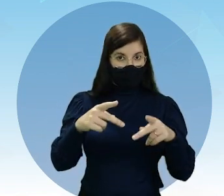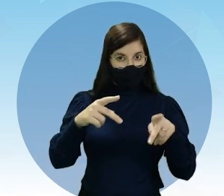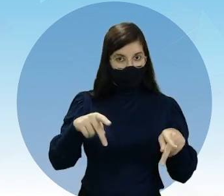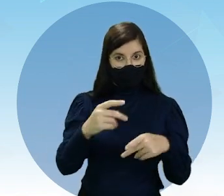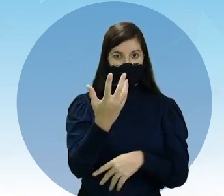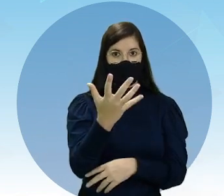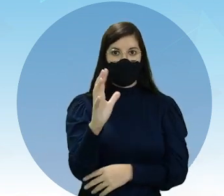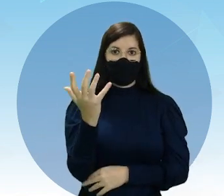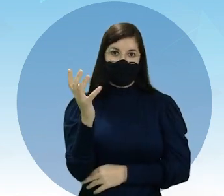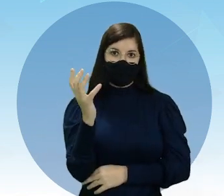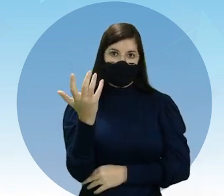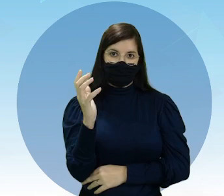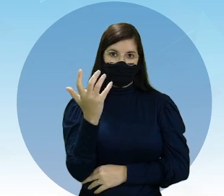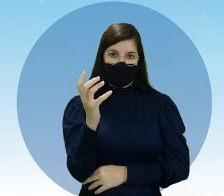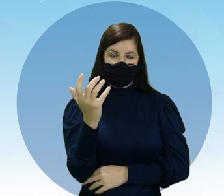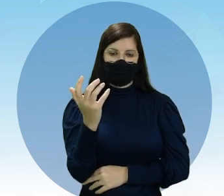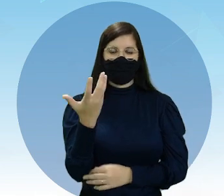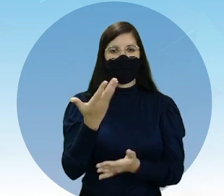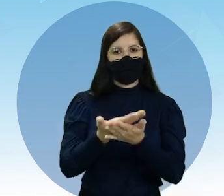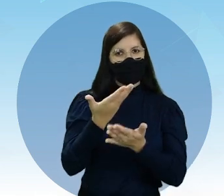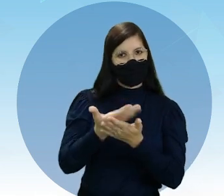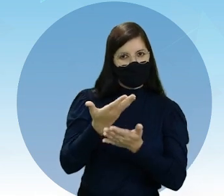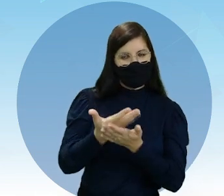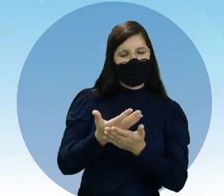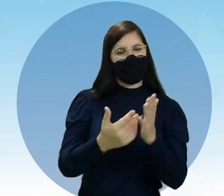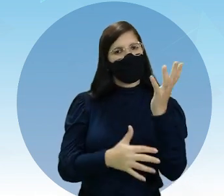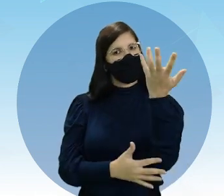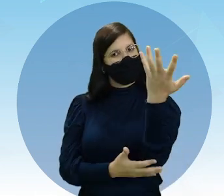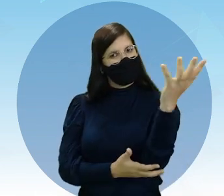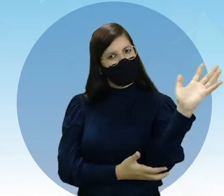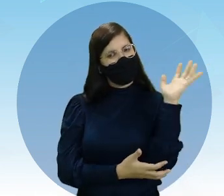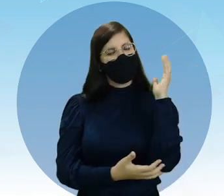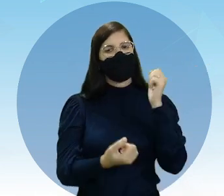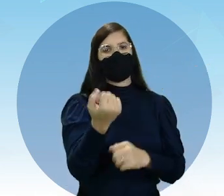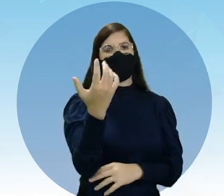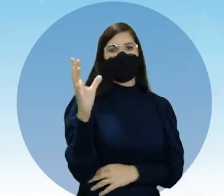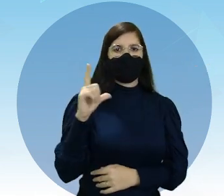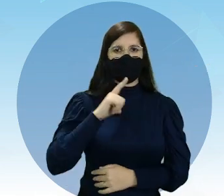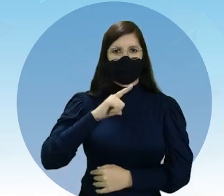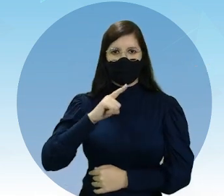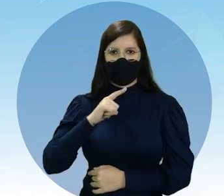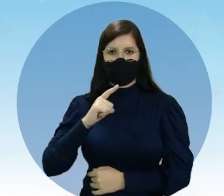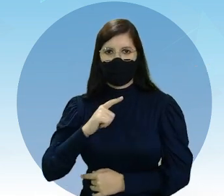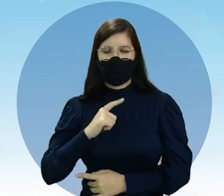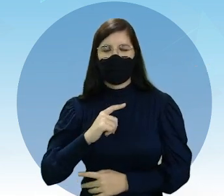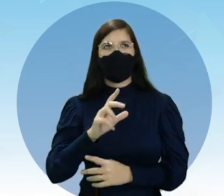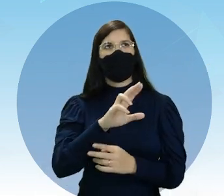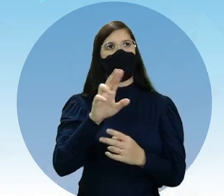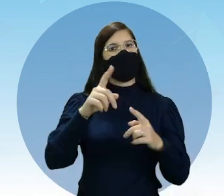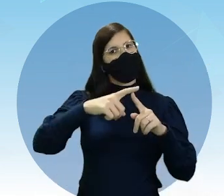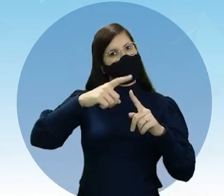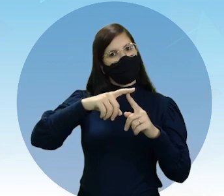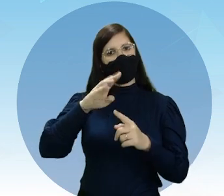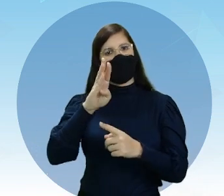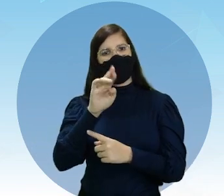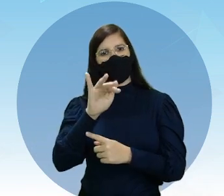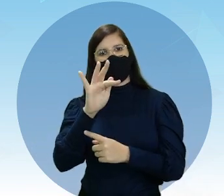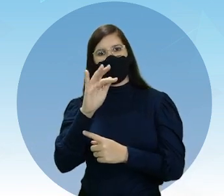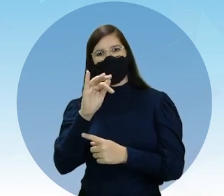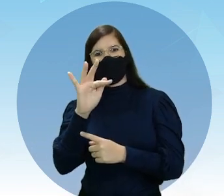plantas. Porque, quando a gente vai estudar as plantas, você vai ver que existem as Briófitas, as